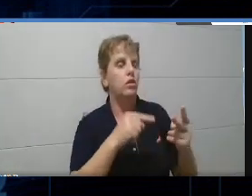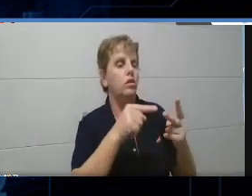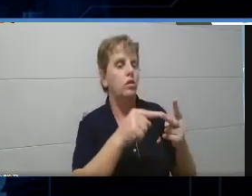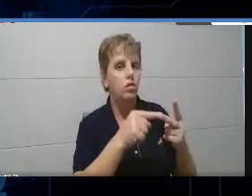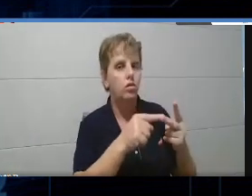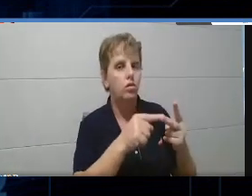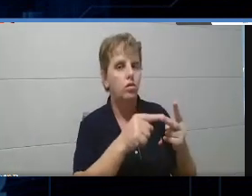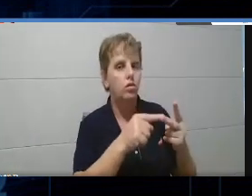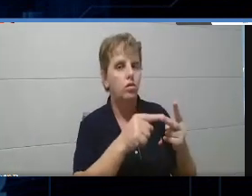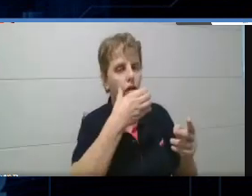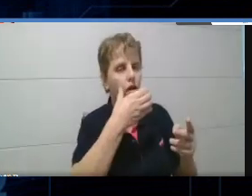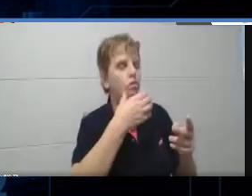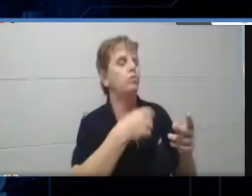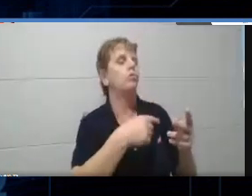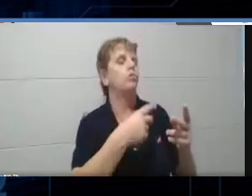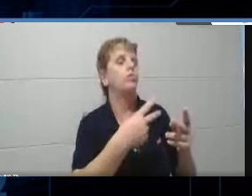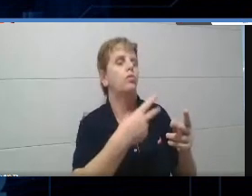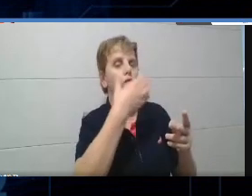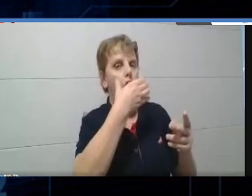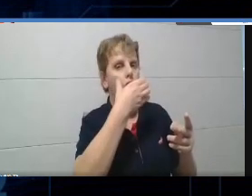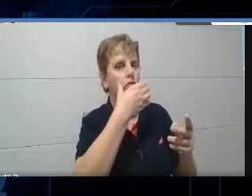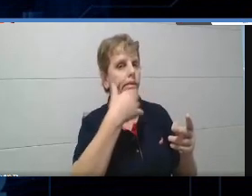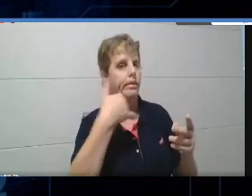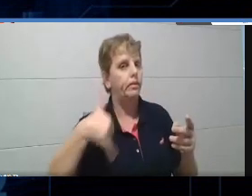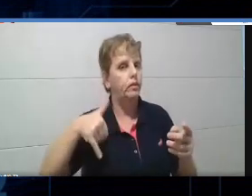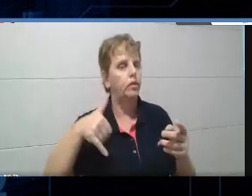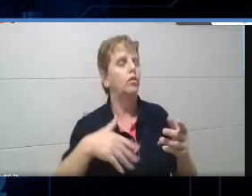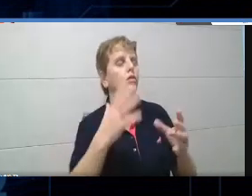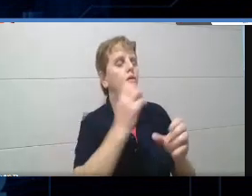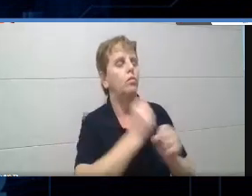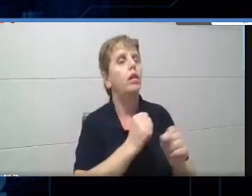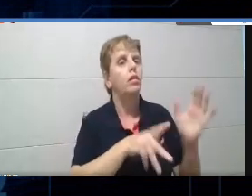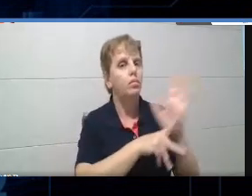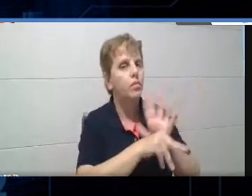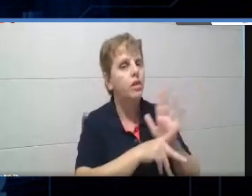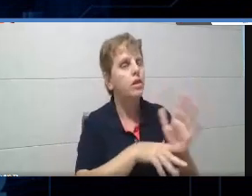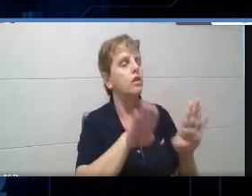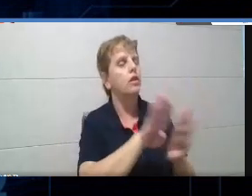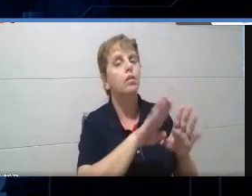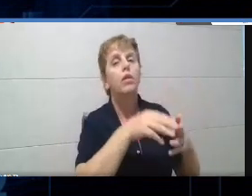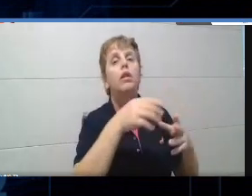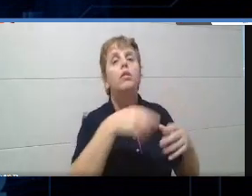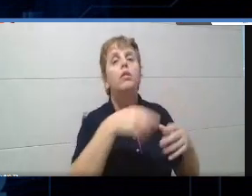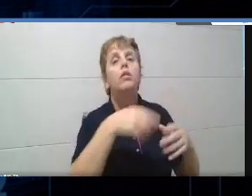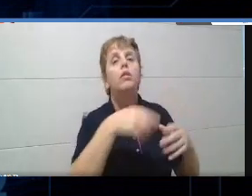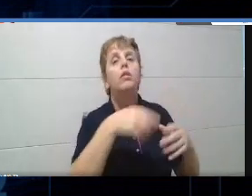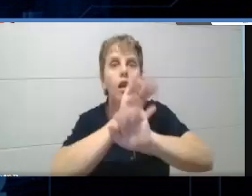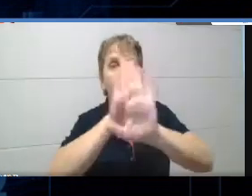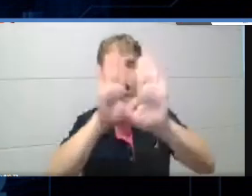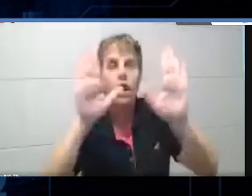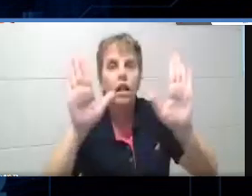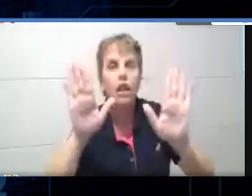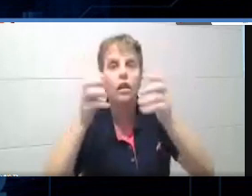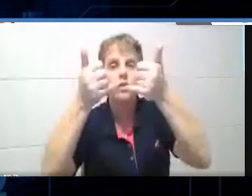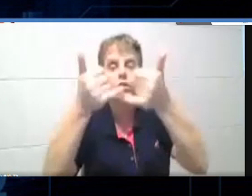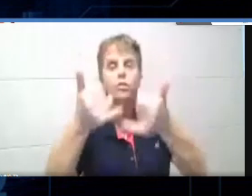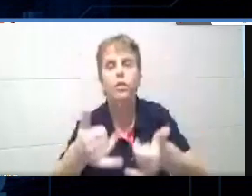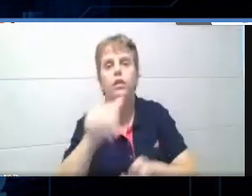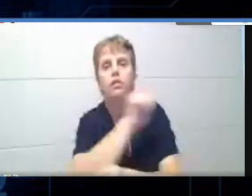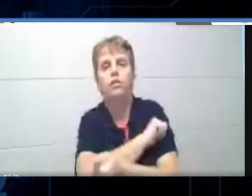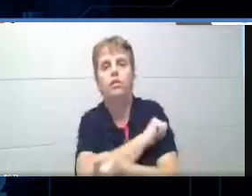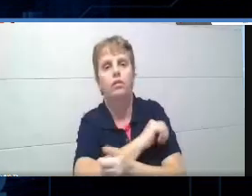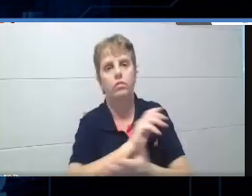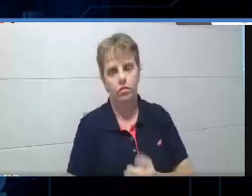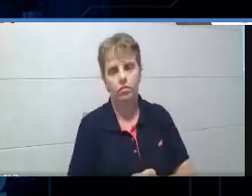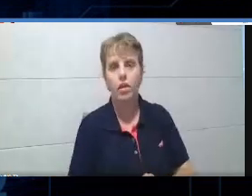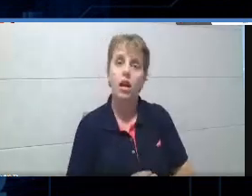áudio, o conteúdo vai ser cobrado assim, o pesquisa vai ser assado. Deixar claro pra ele, o que que ele está sendo avaliado. Pô, vou pedir um vídeo.